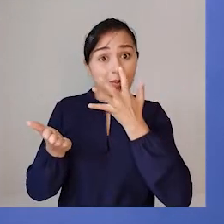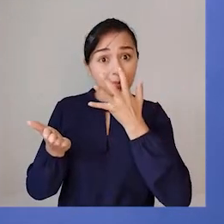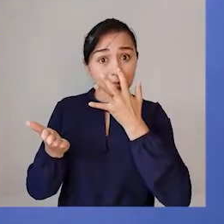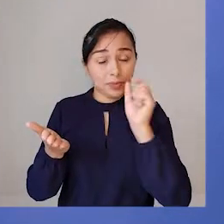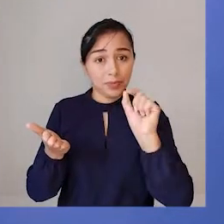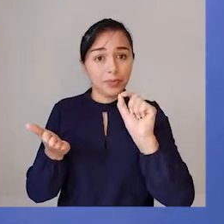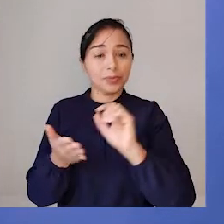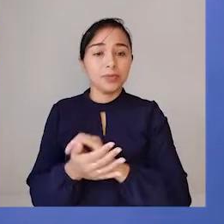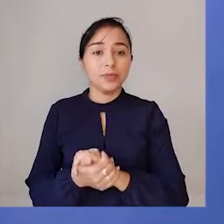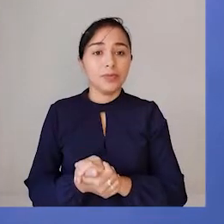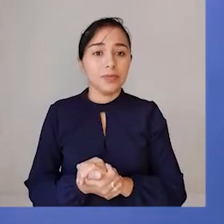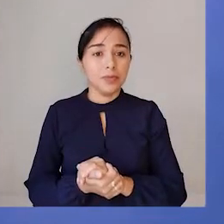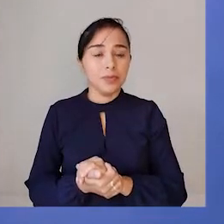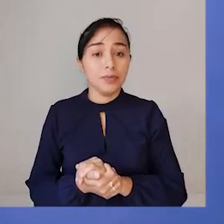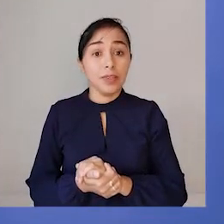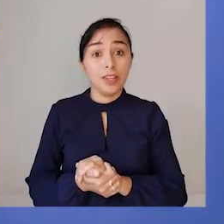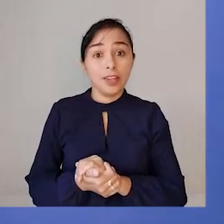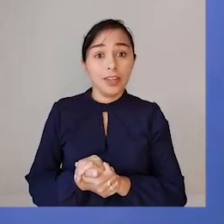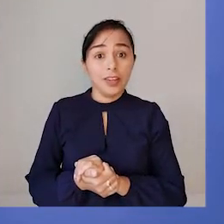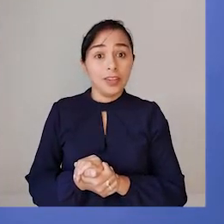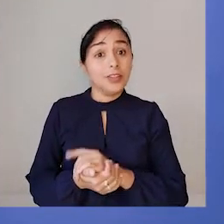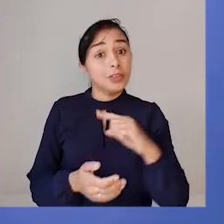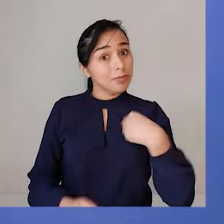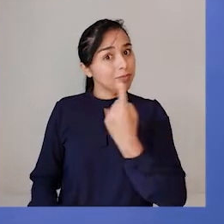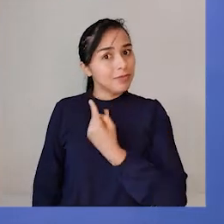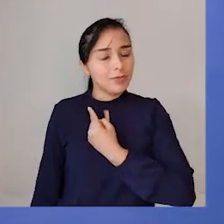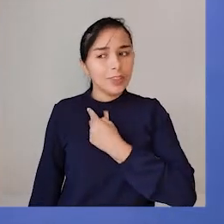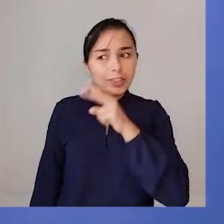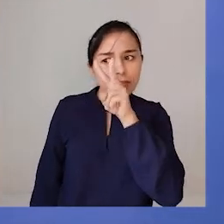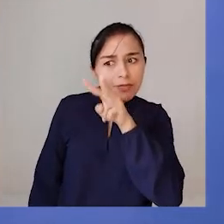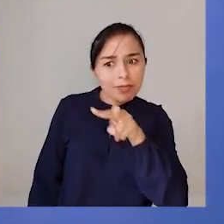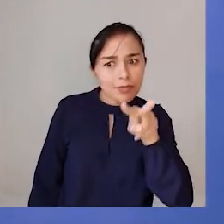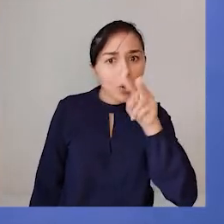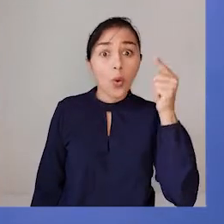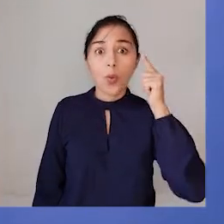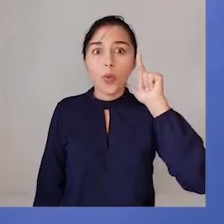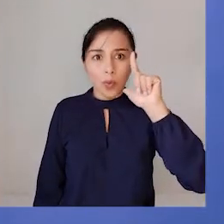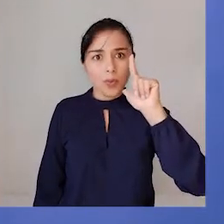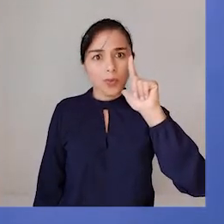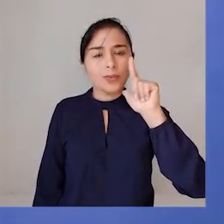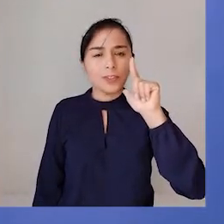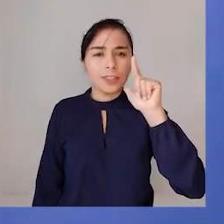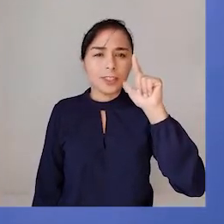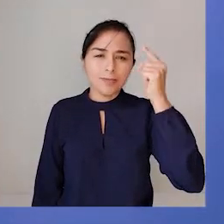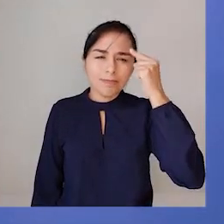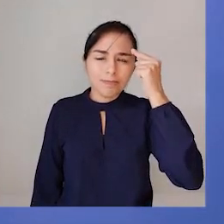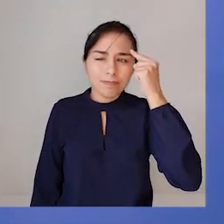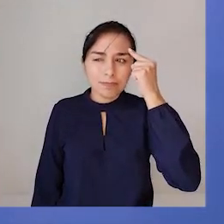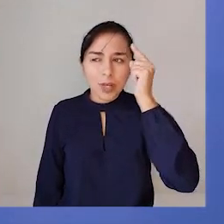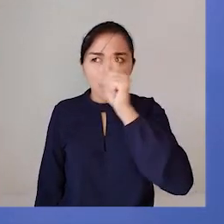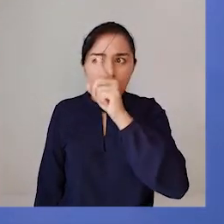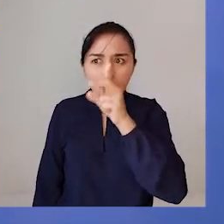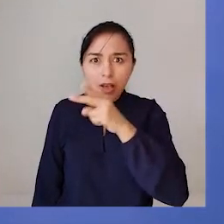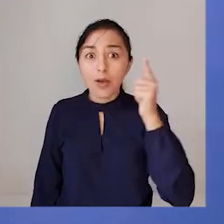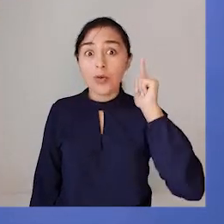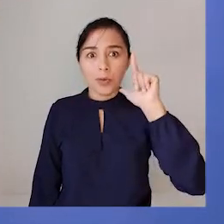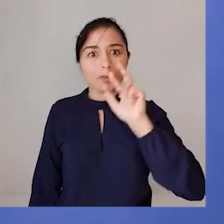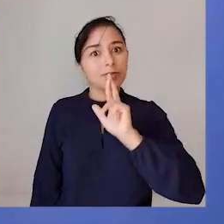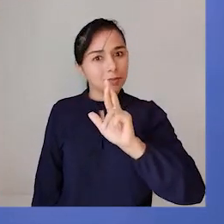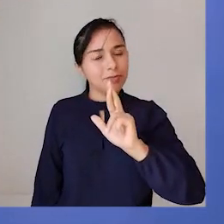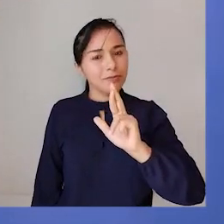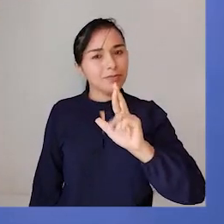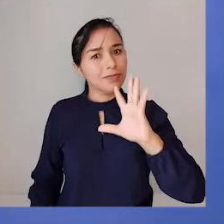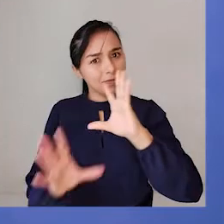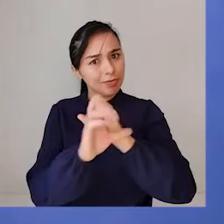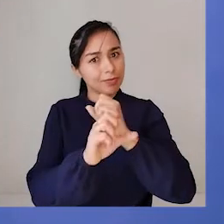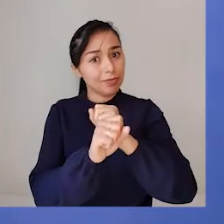observar que, visualmente, nós conseguimos fazer esse cálculo usando o nosso raciocínio. É um cálculo, mais uma